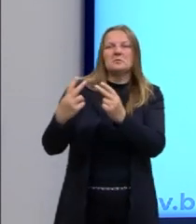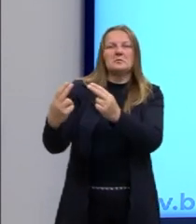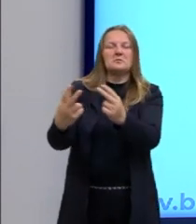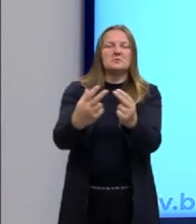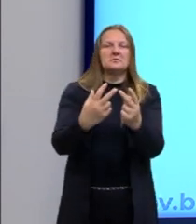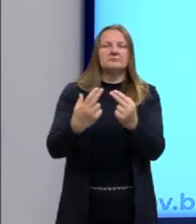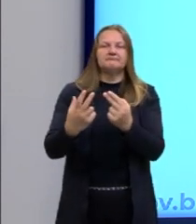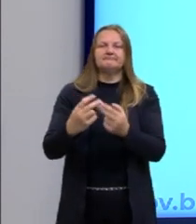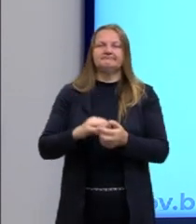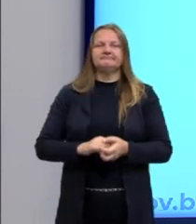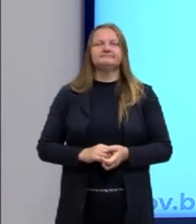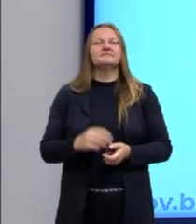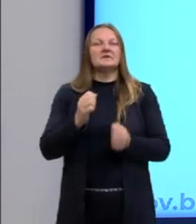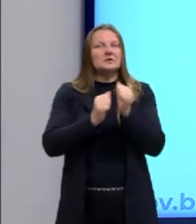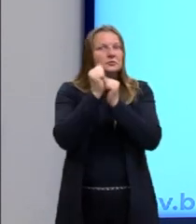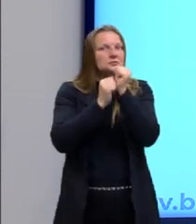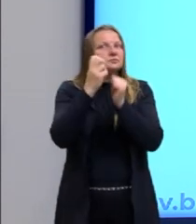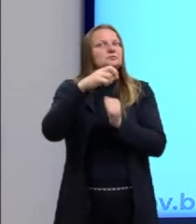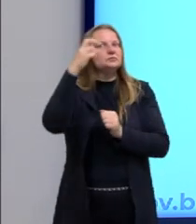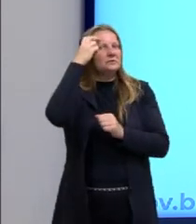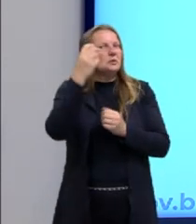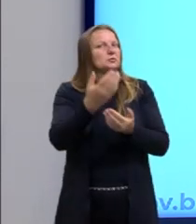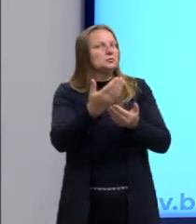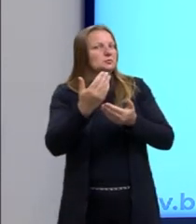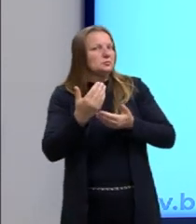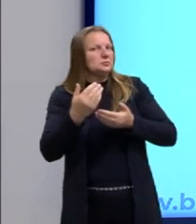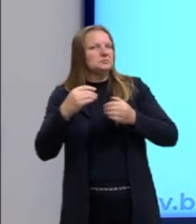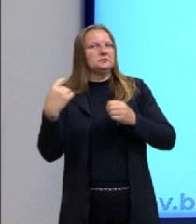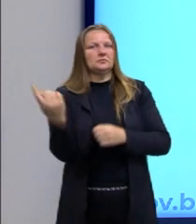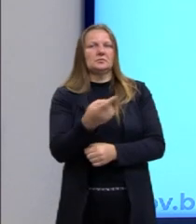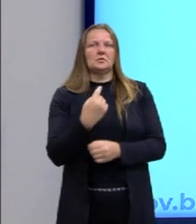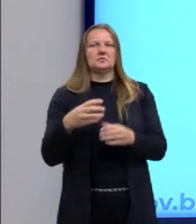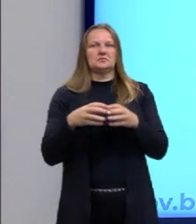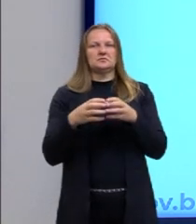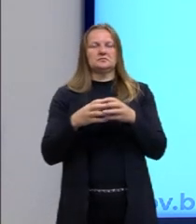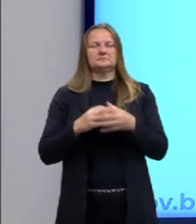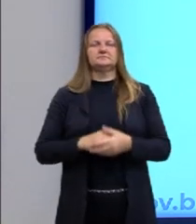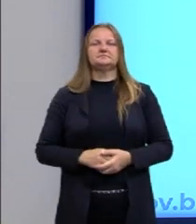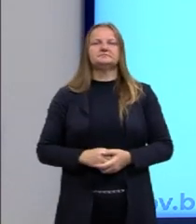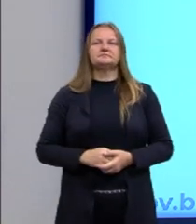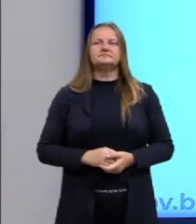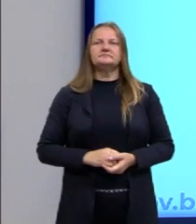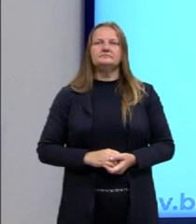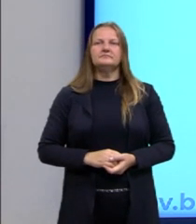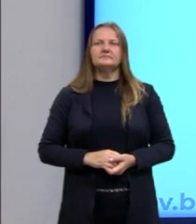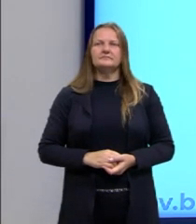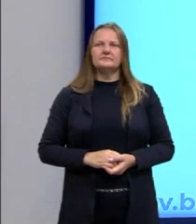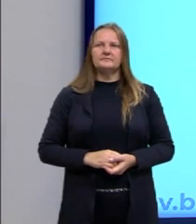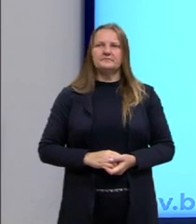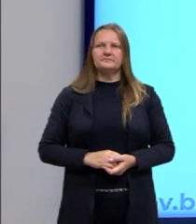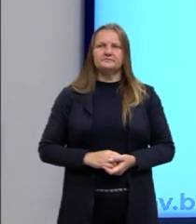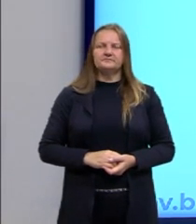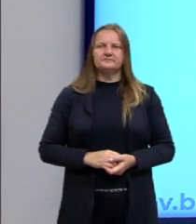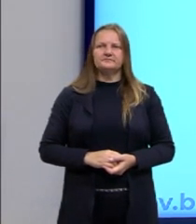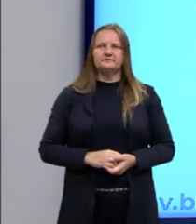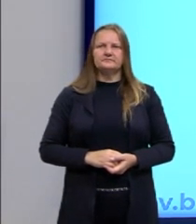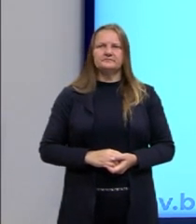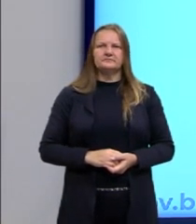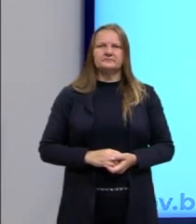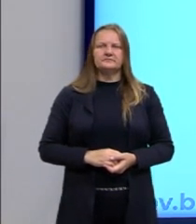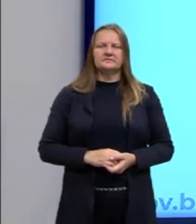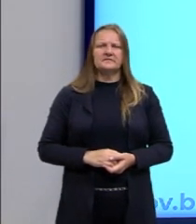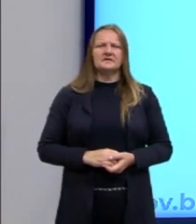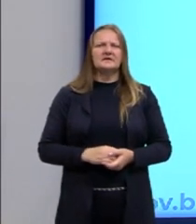veio trazer para nós, tem trabalhado nesse sentido, né? Olha só, a naturalização das